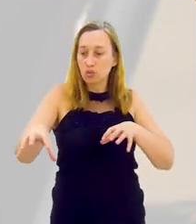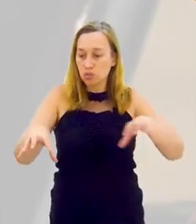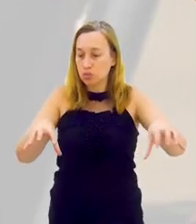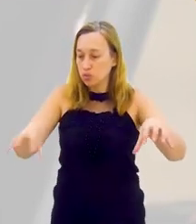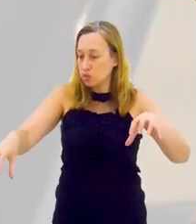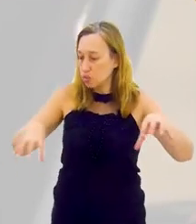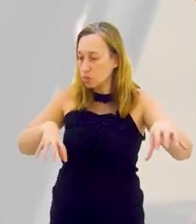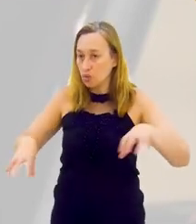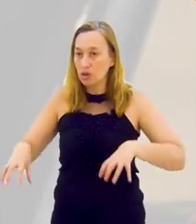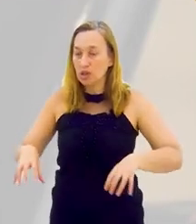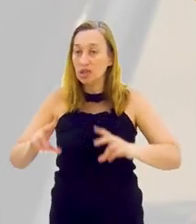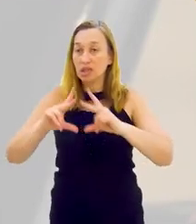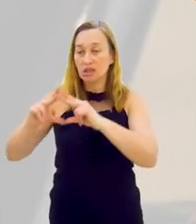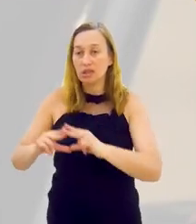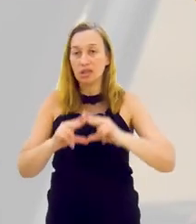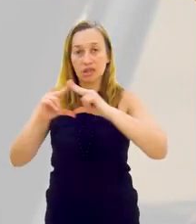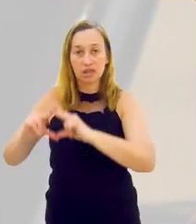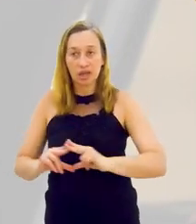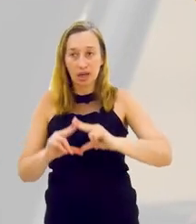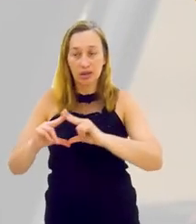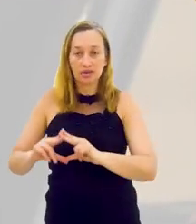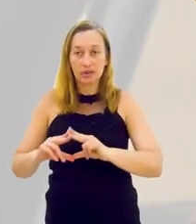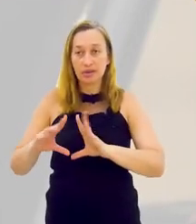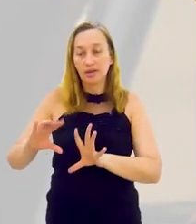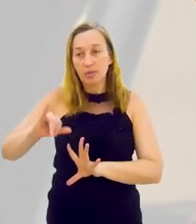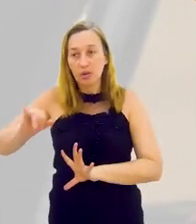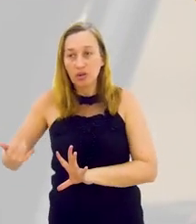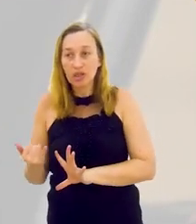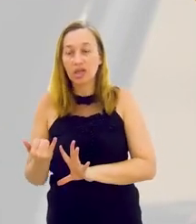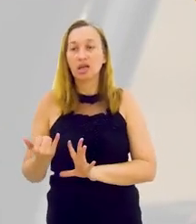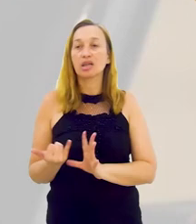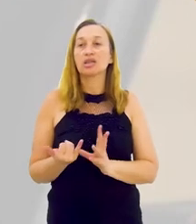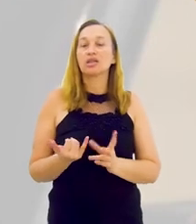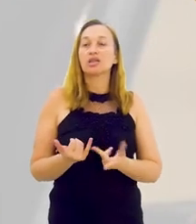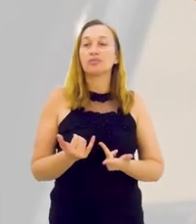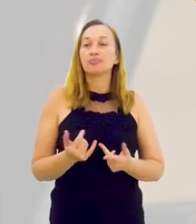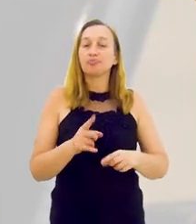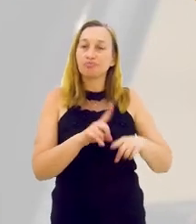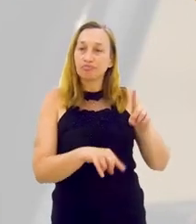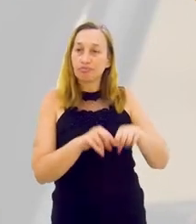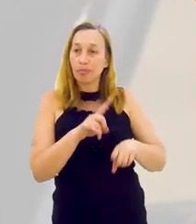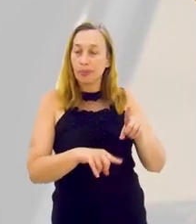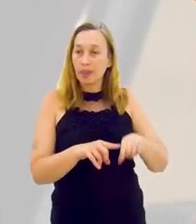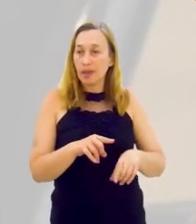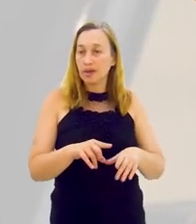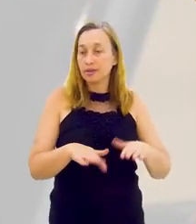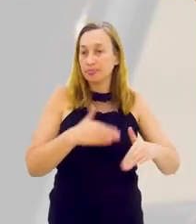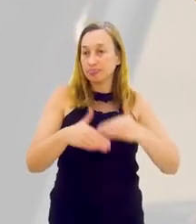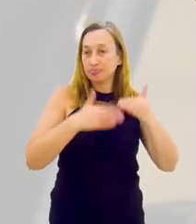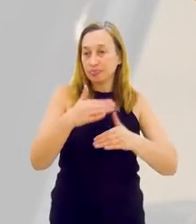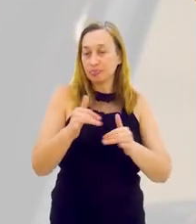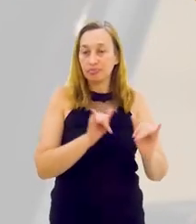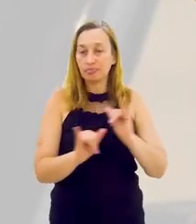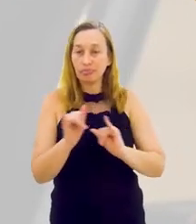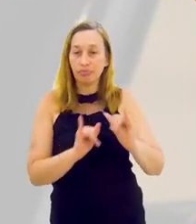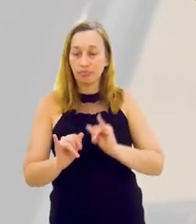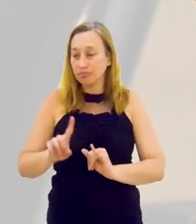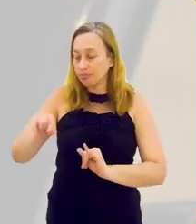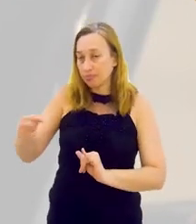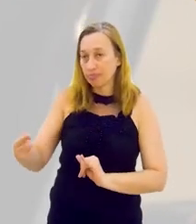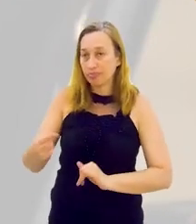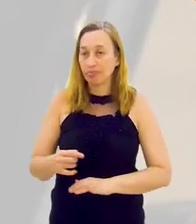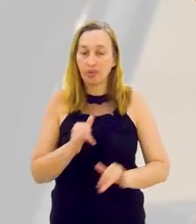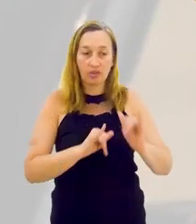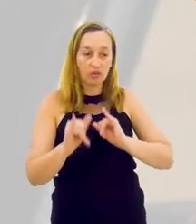estendida, vai para a reciclagem, para o reaproveitamento. Isso é um fluxo de produtos e serviços em uma direção e informação de outra, porque